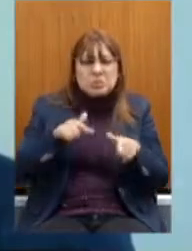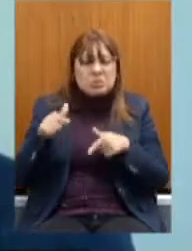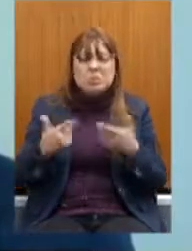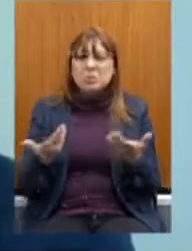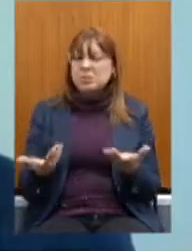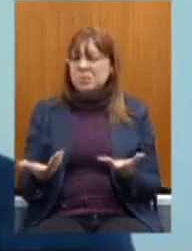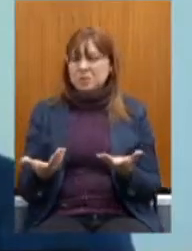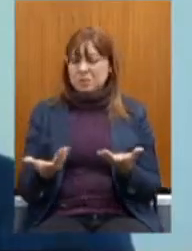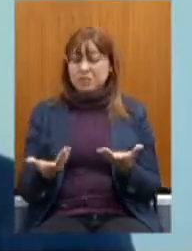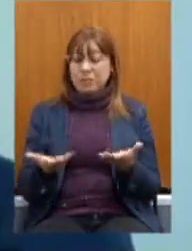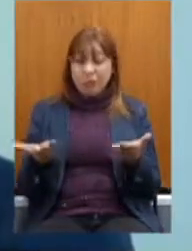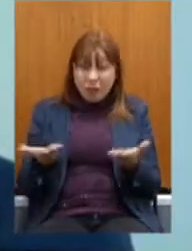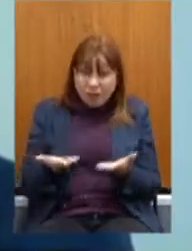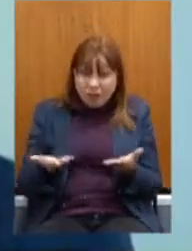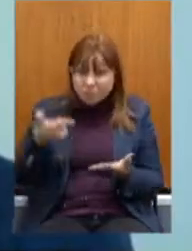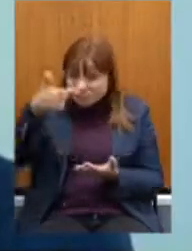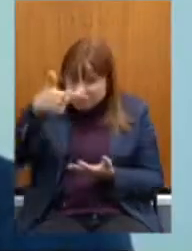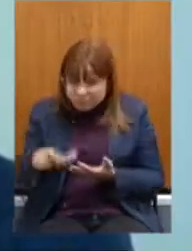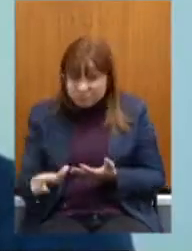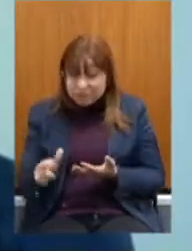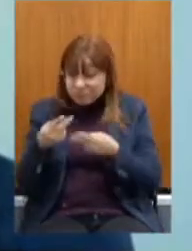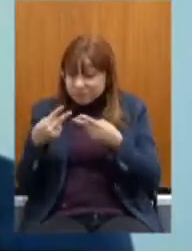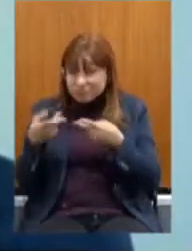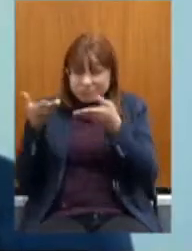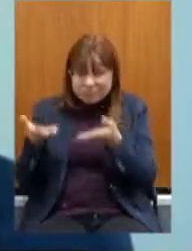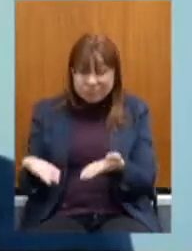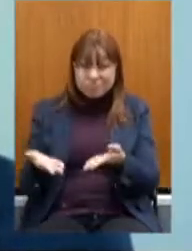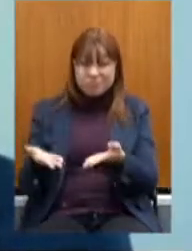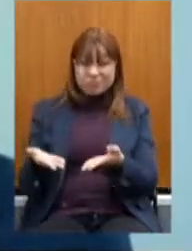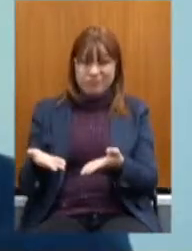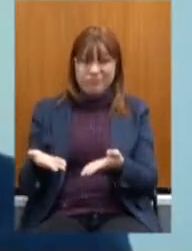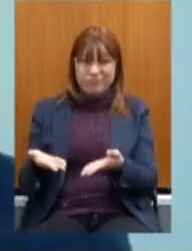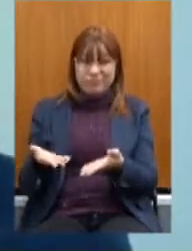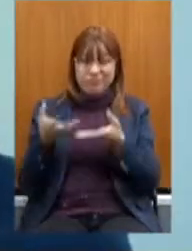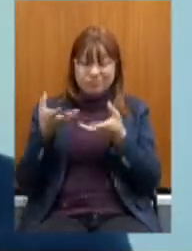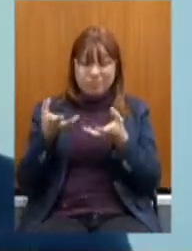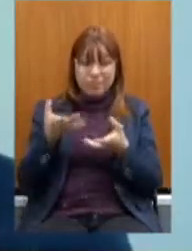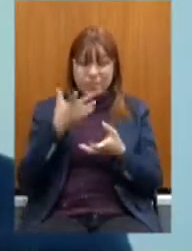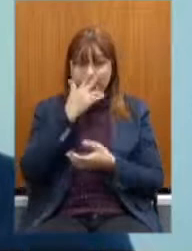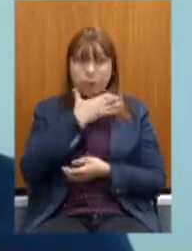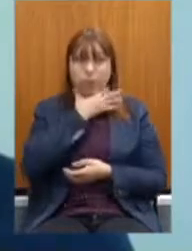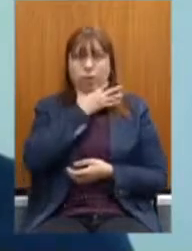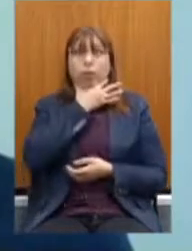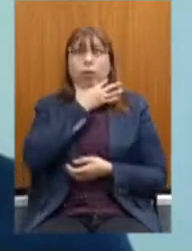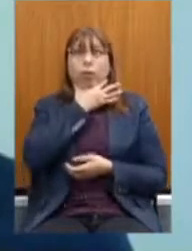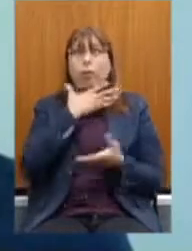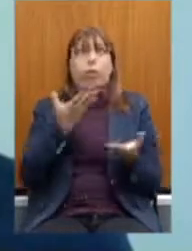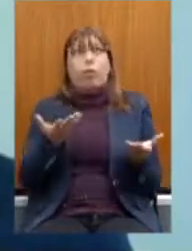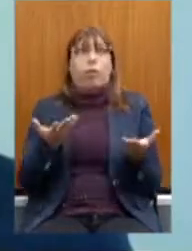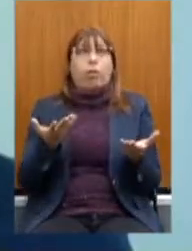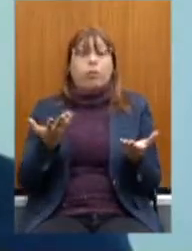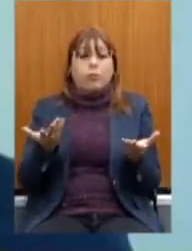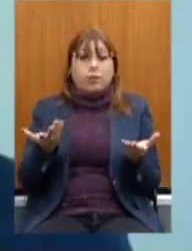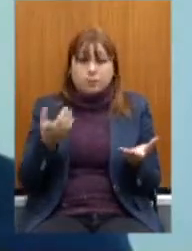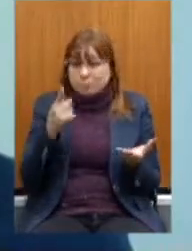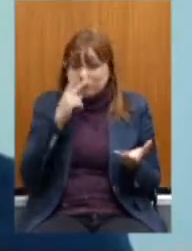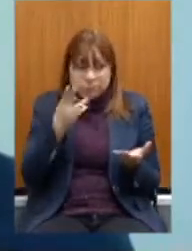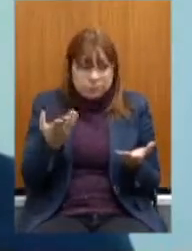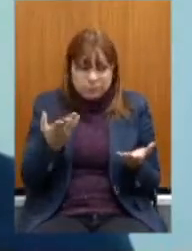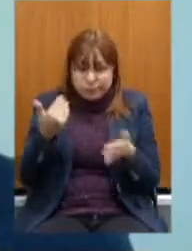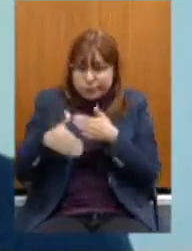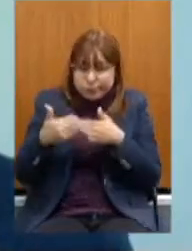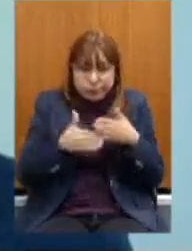agora Vem com mais Essa corda No pescoço De aumentos De descontos